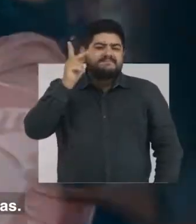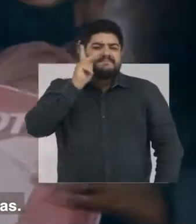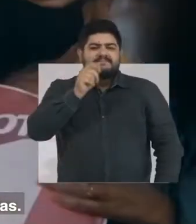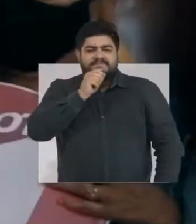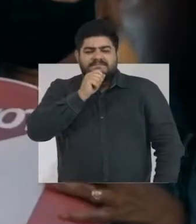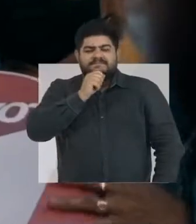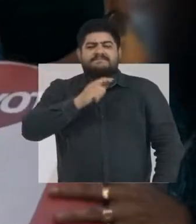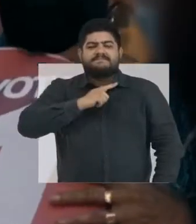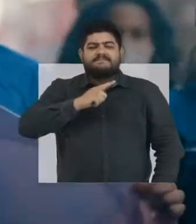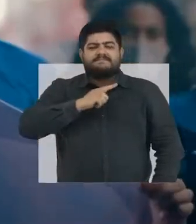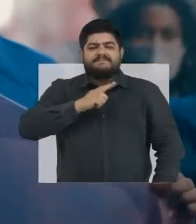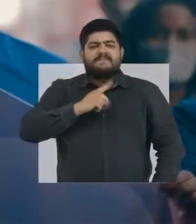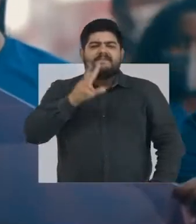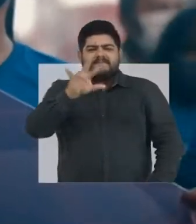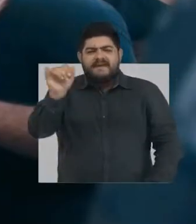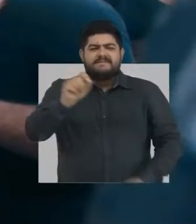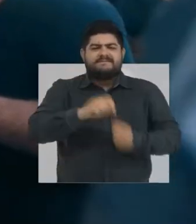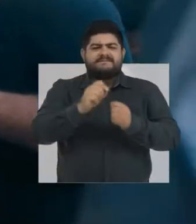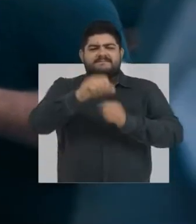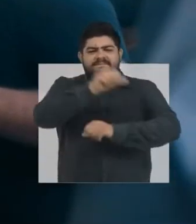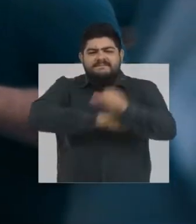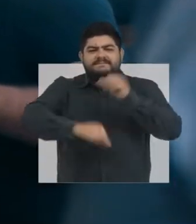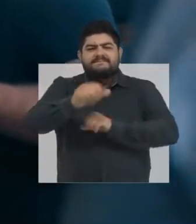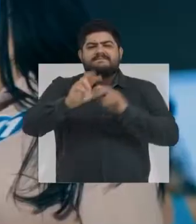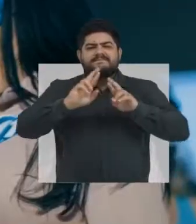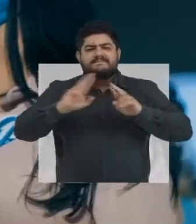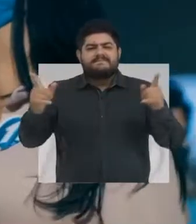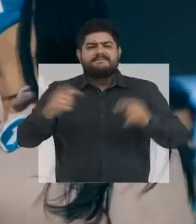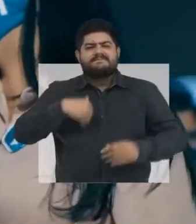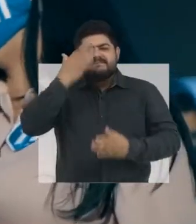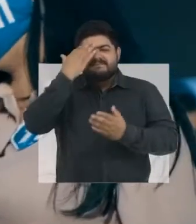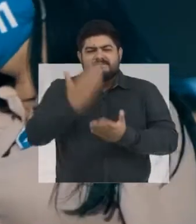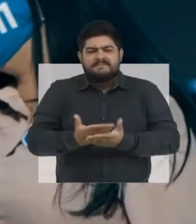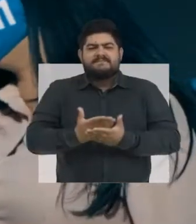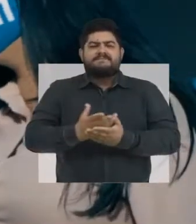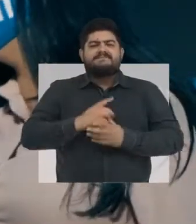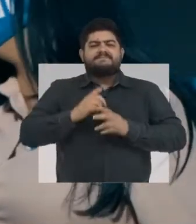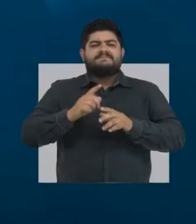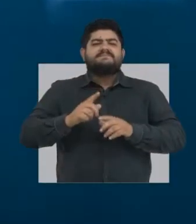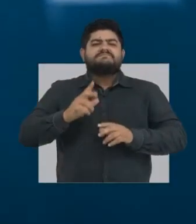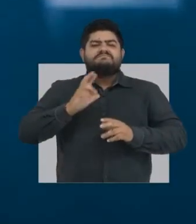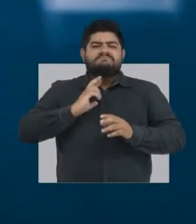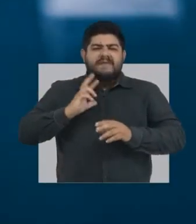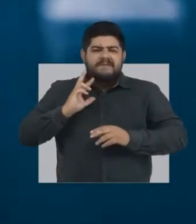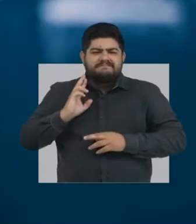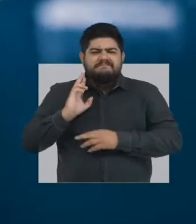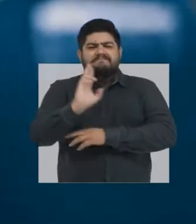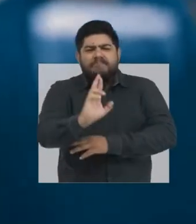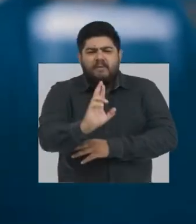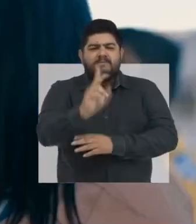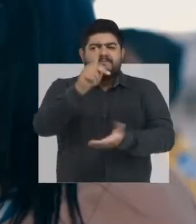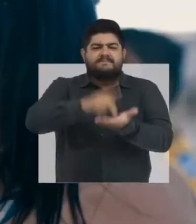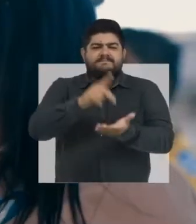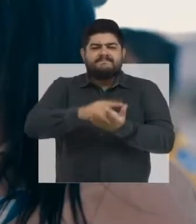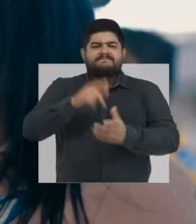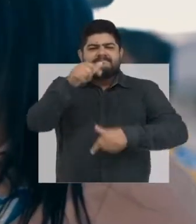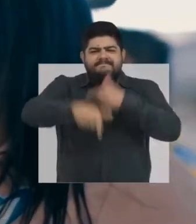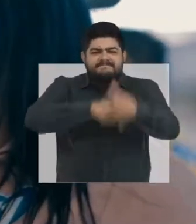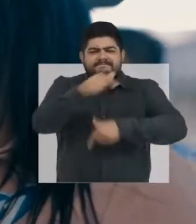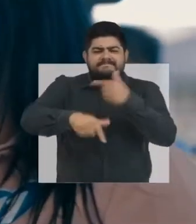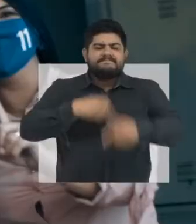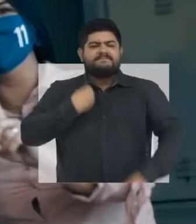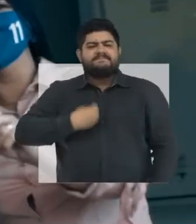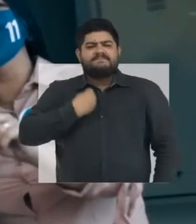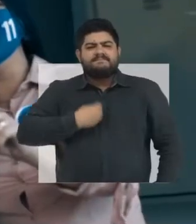nas minhas regras. E nós vamos fazer a diferença. Eu acredito que como liderança, como a prefeita presente,